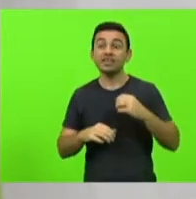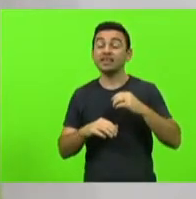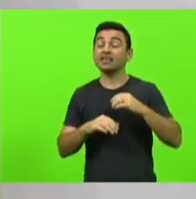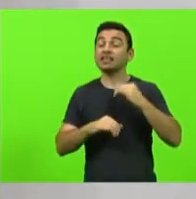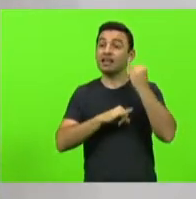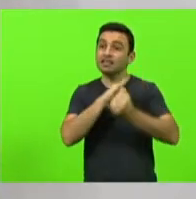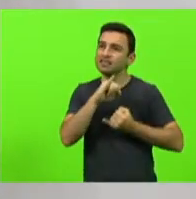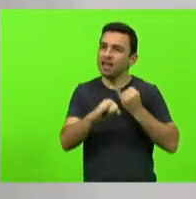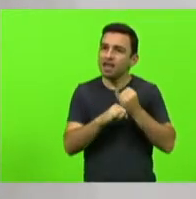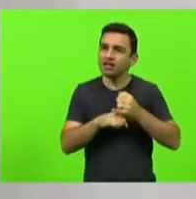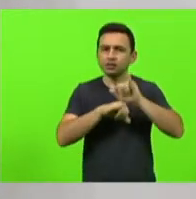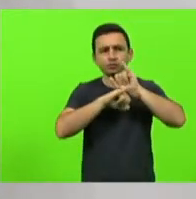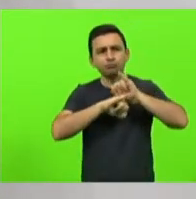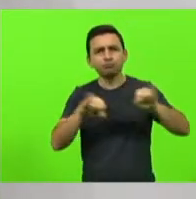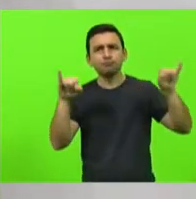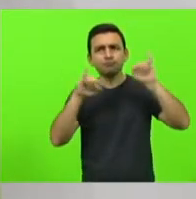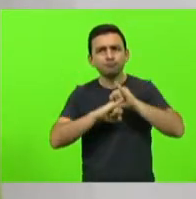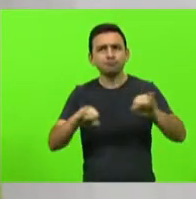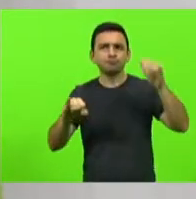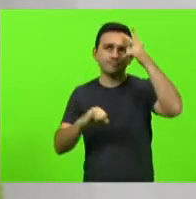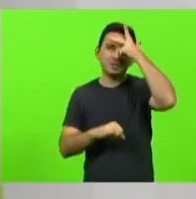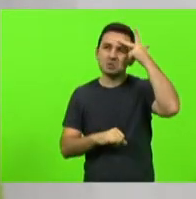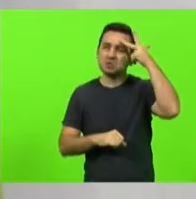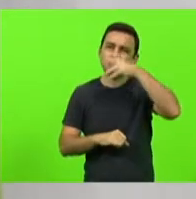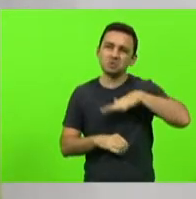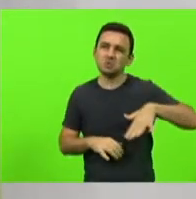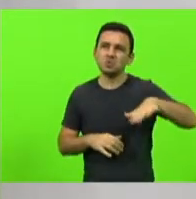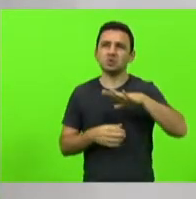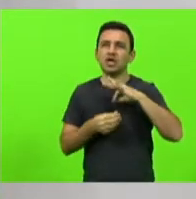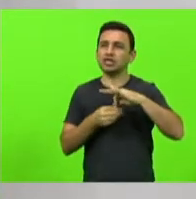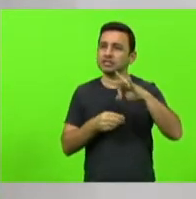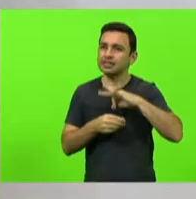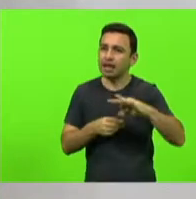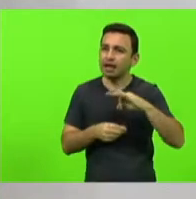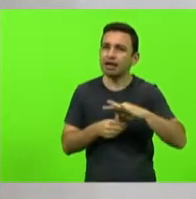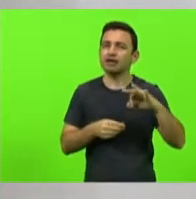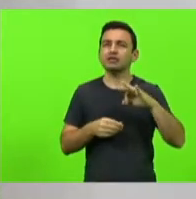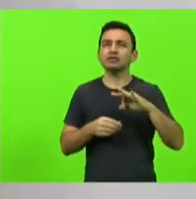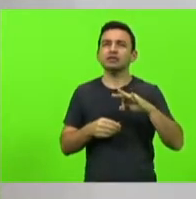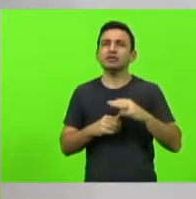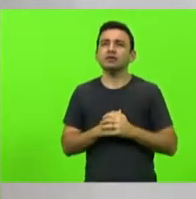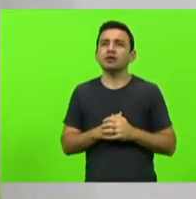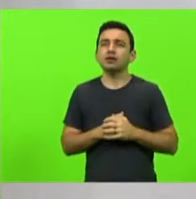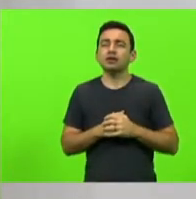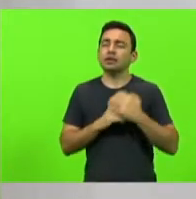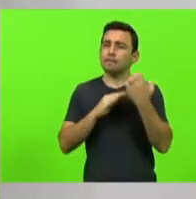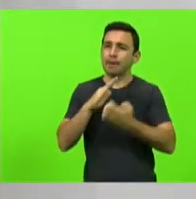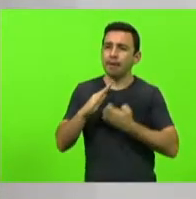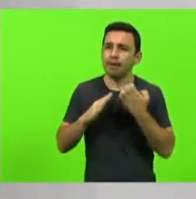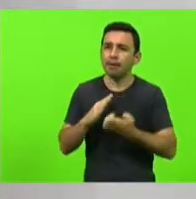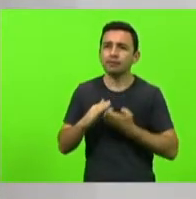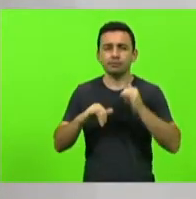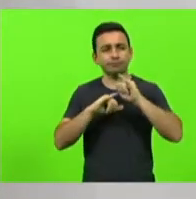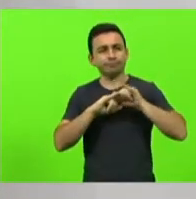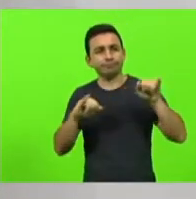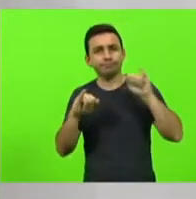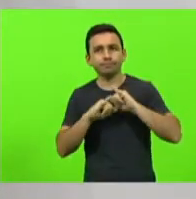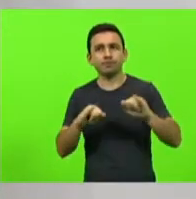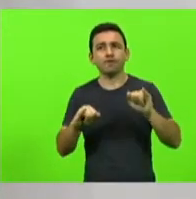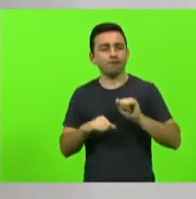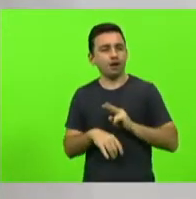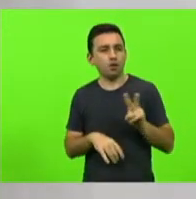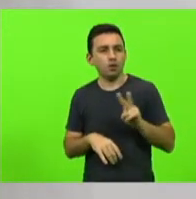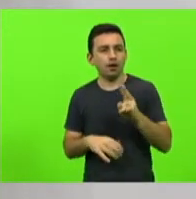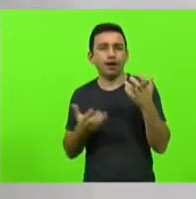sociais tanto de pessoas entidades instituições ou empresas que tem seus valores a